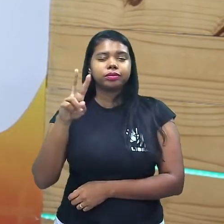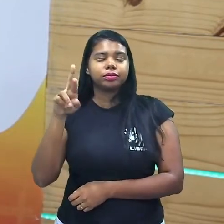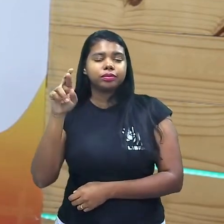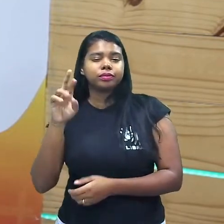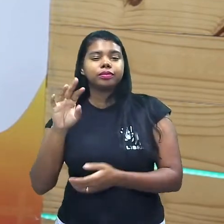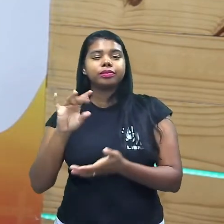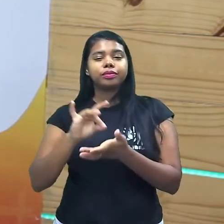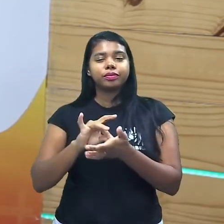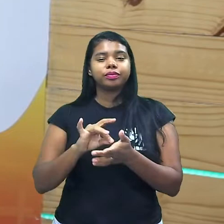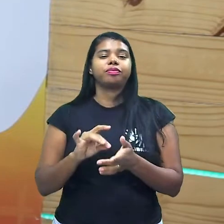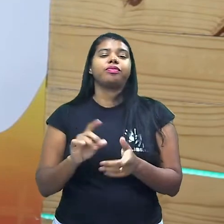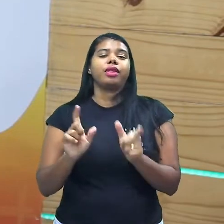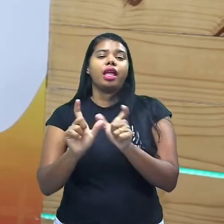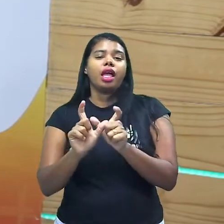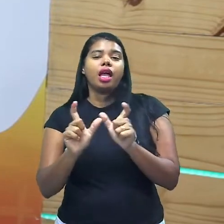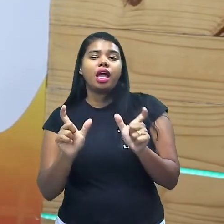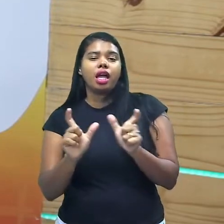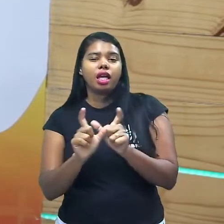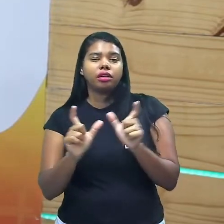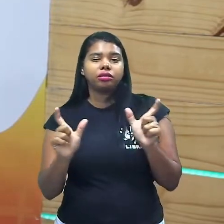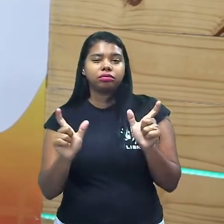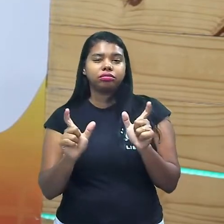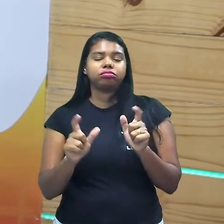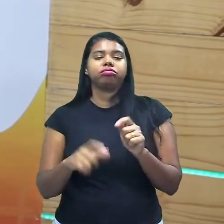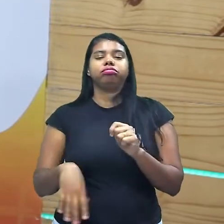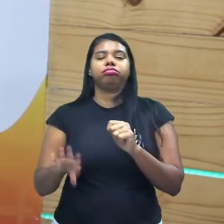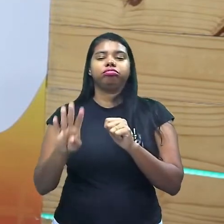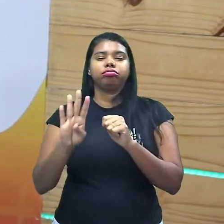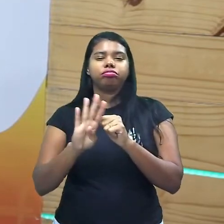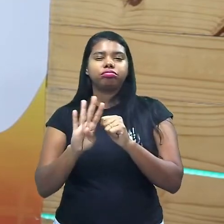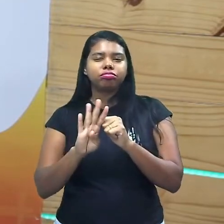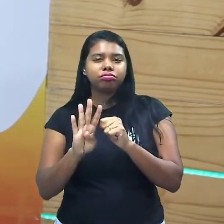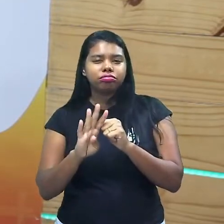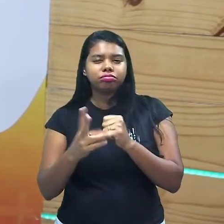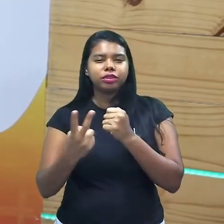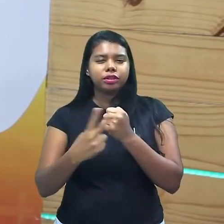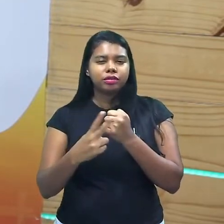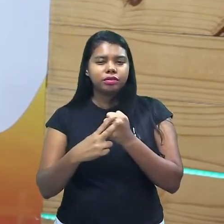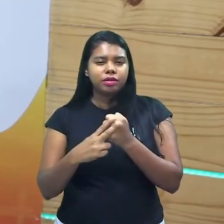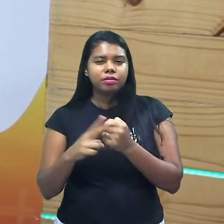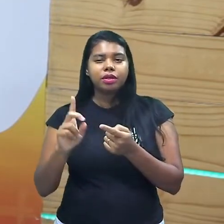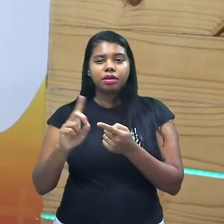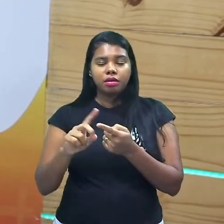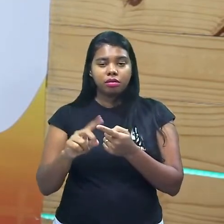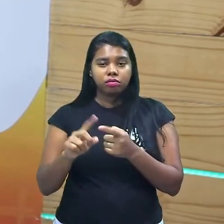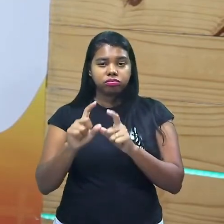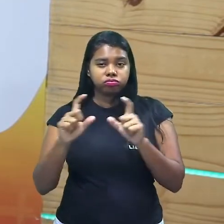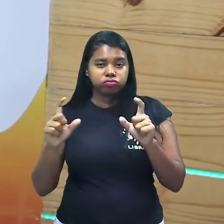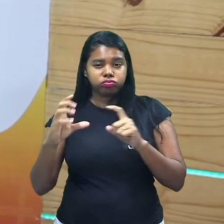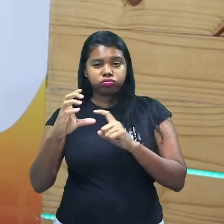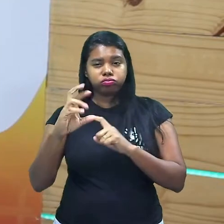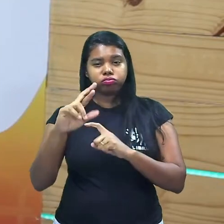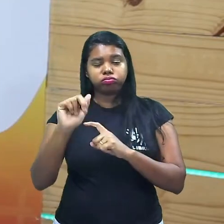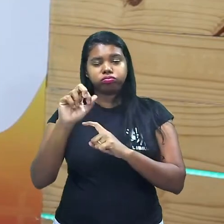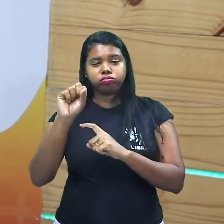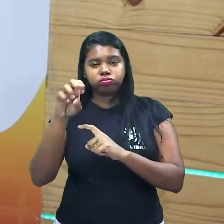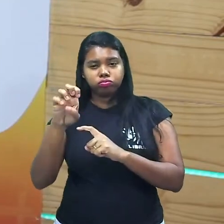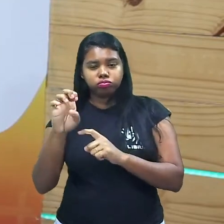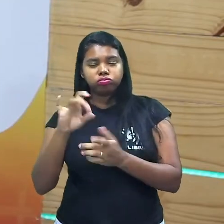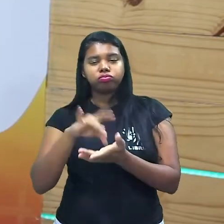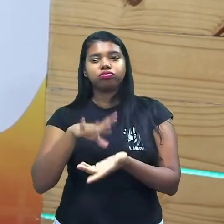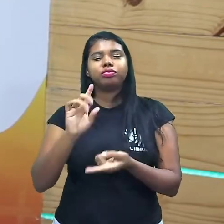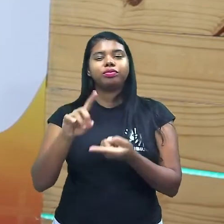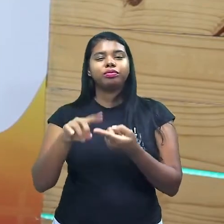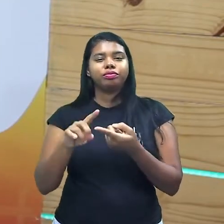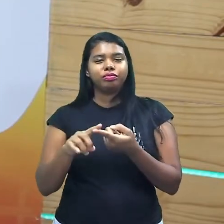isso na concordância verbal, então é importante que você dê uma olhada também em concordância verbal no emprego da crase assim como no emprego